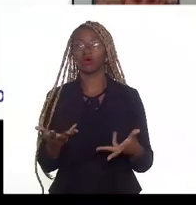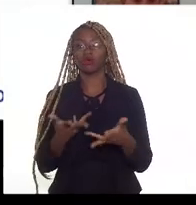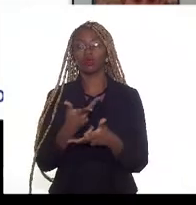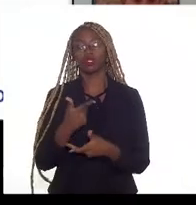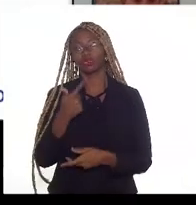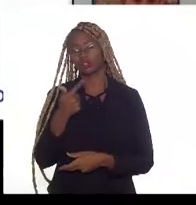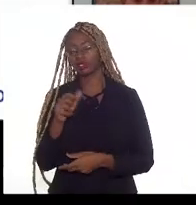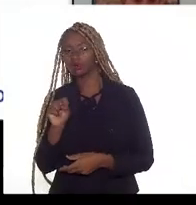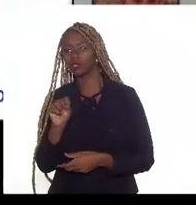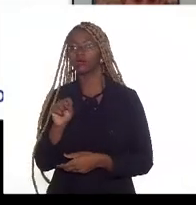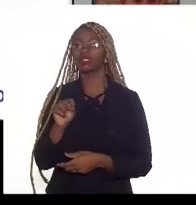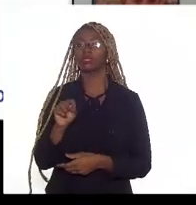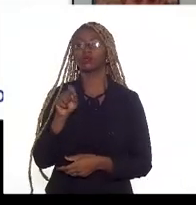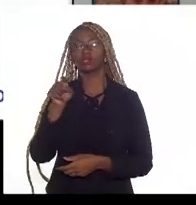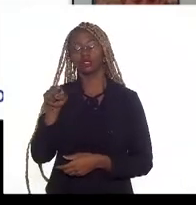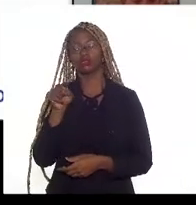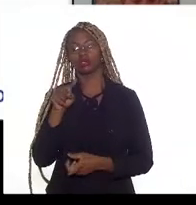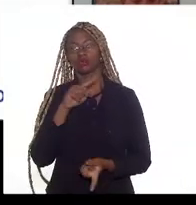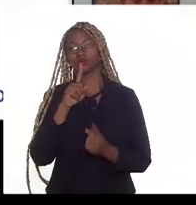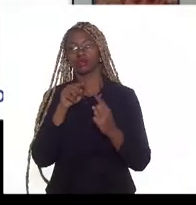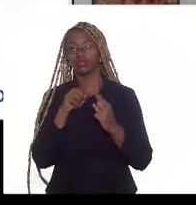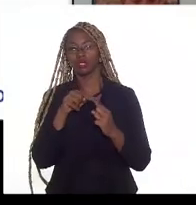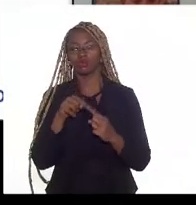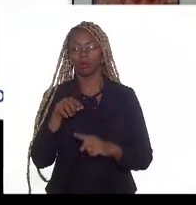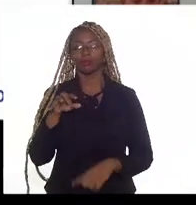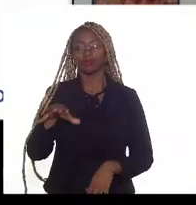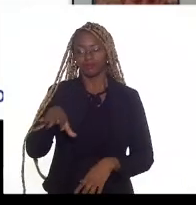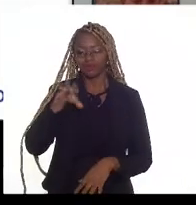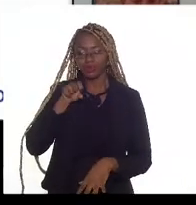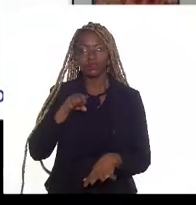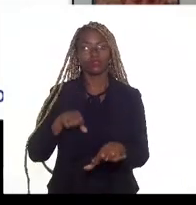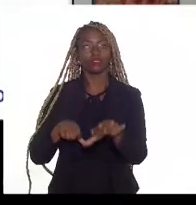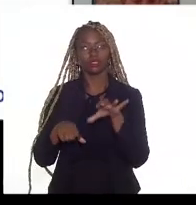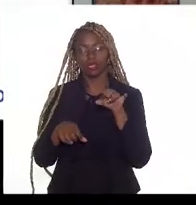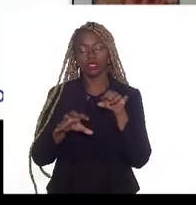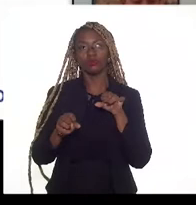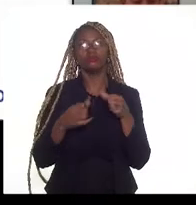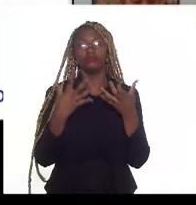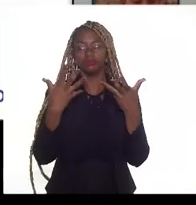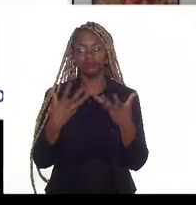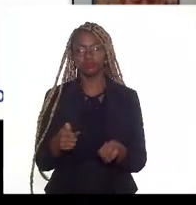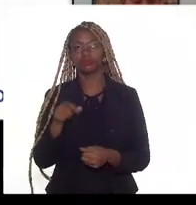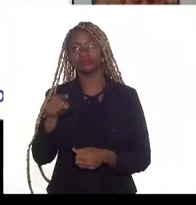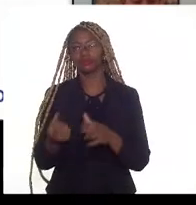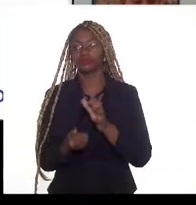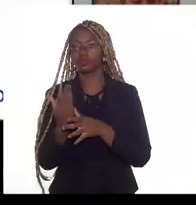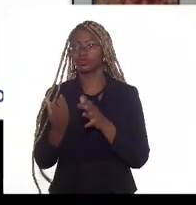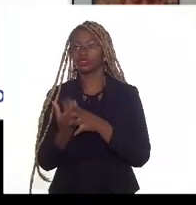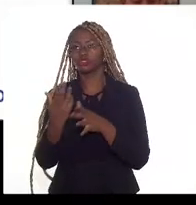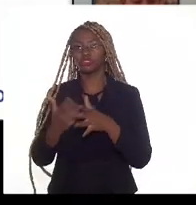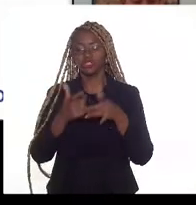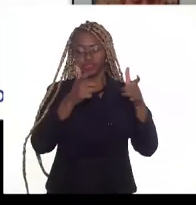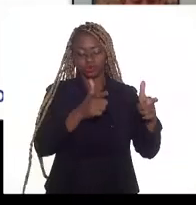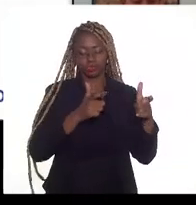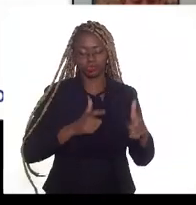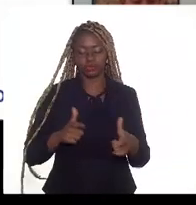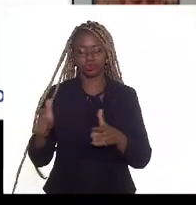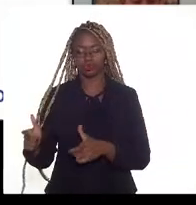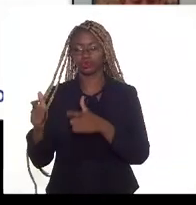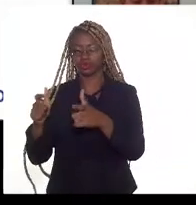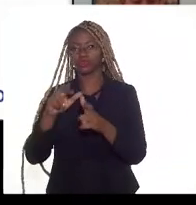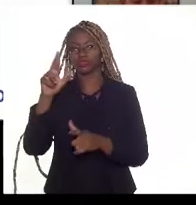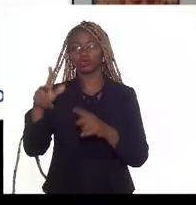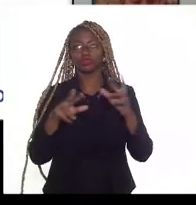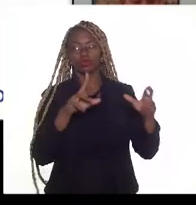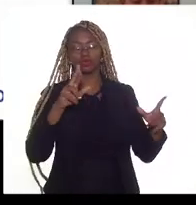por meio de quando existe um único ponto de coleta que recebe produção de diferentes campos ou de um